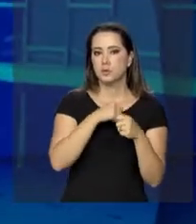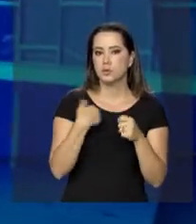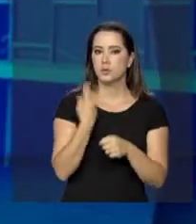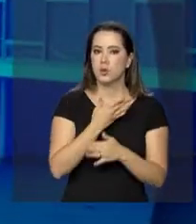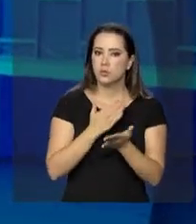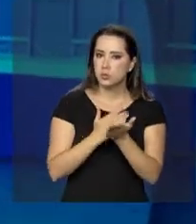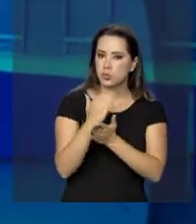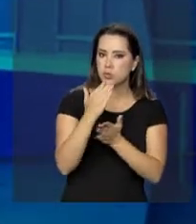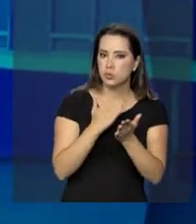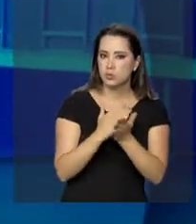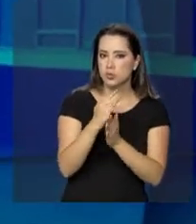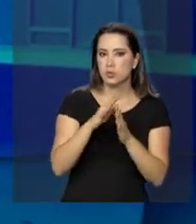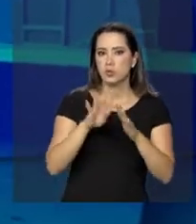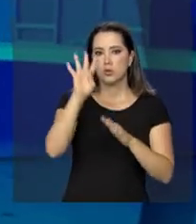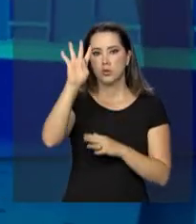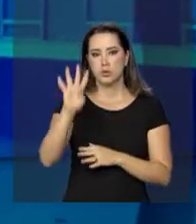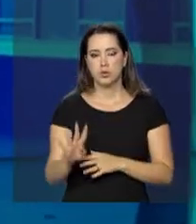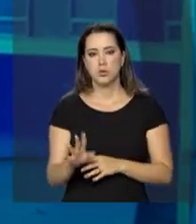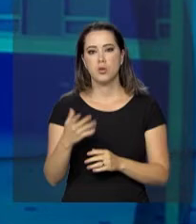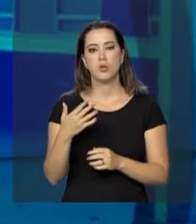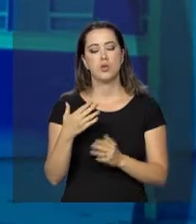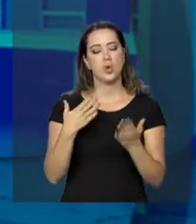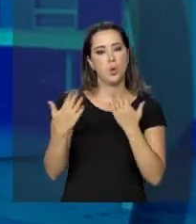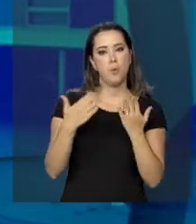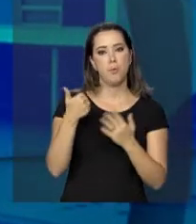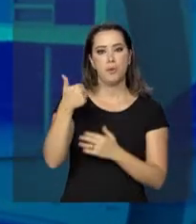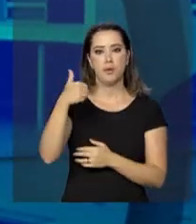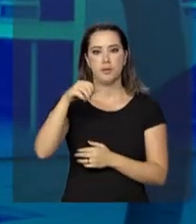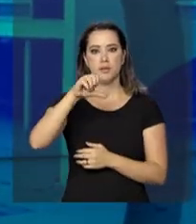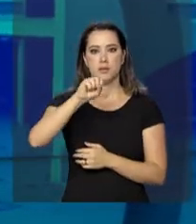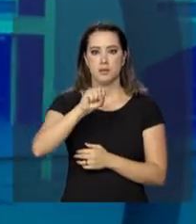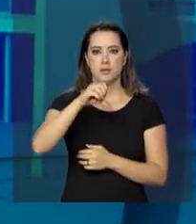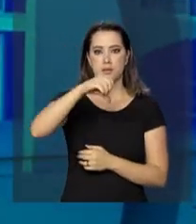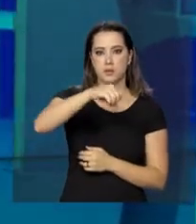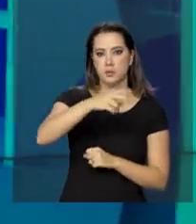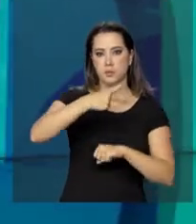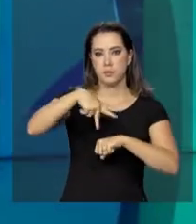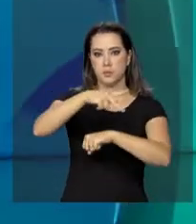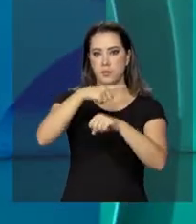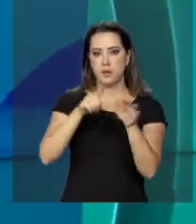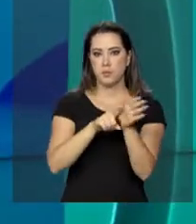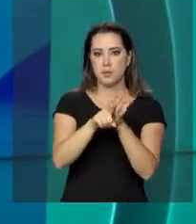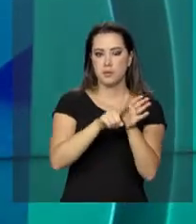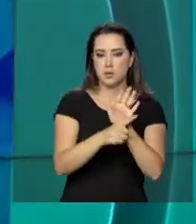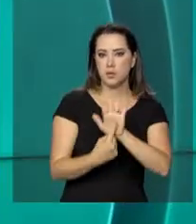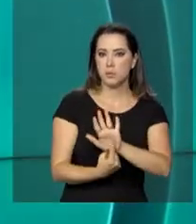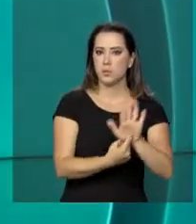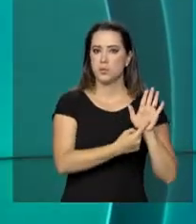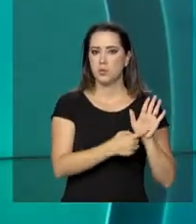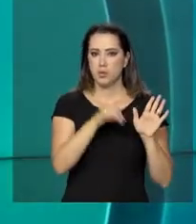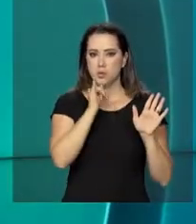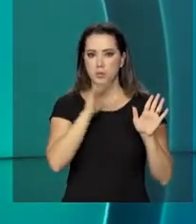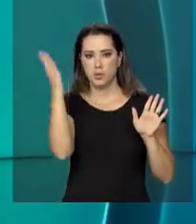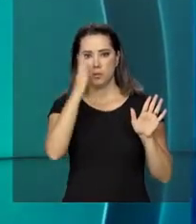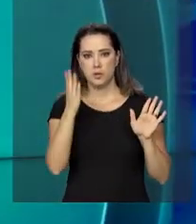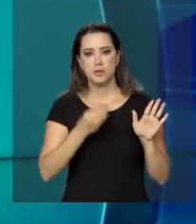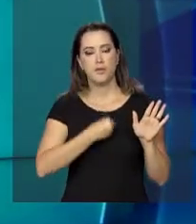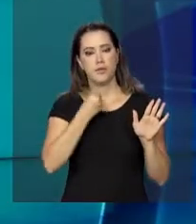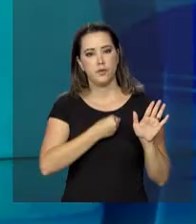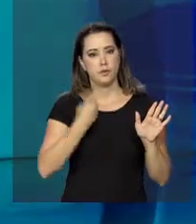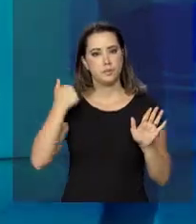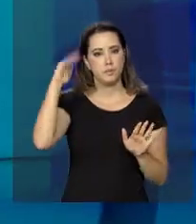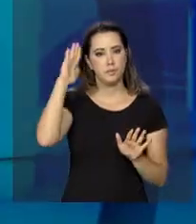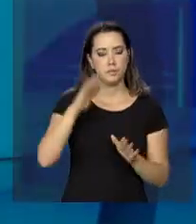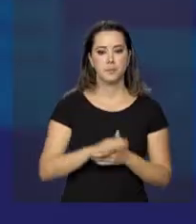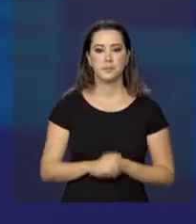mantivemos a posição no ranking que compara 189 nações. E a pesquisa mostrou, por exemplo, que o brasileiro está vivendo